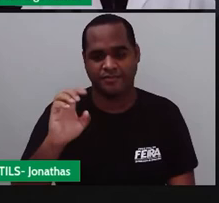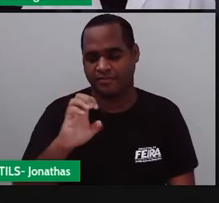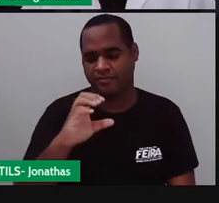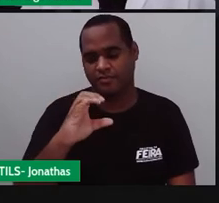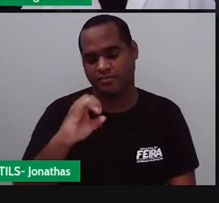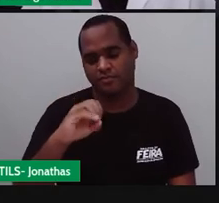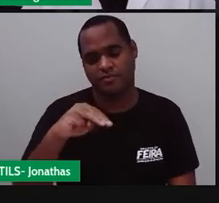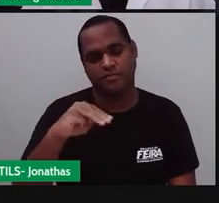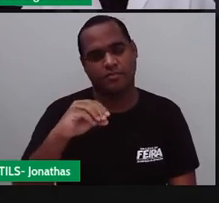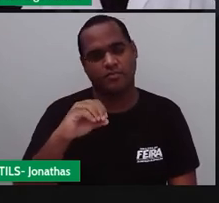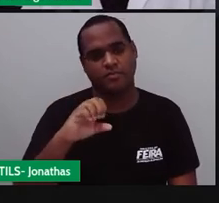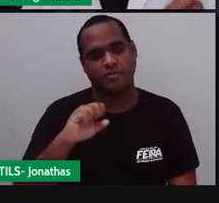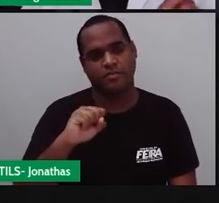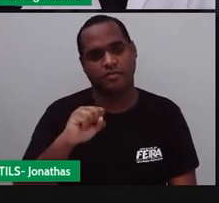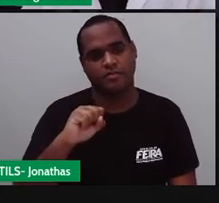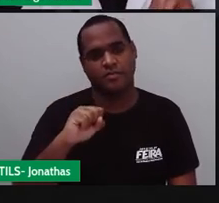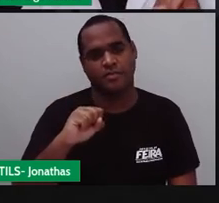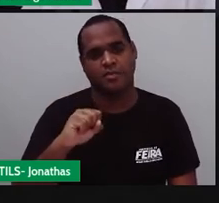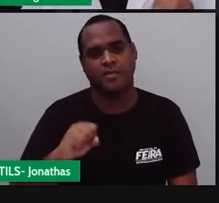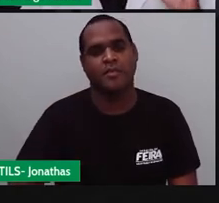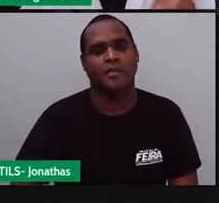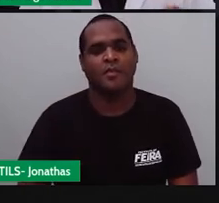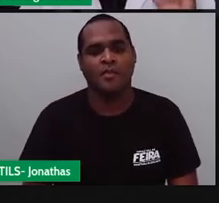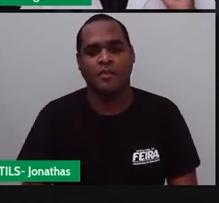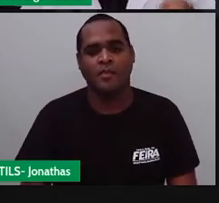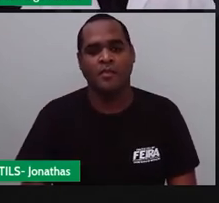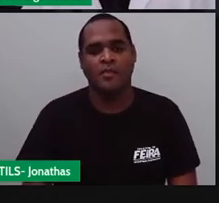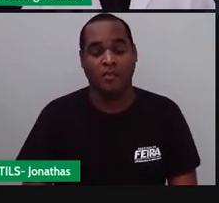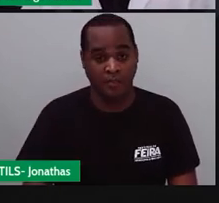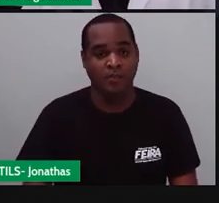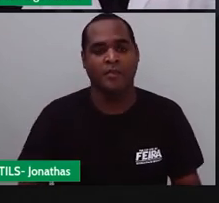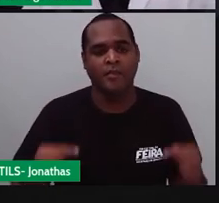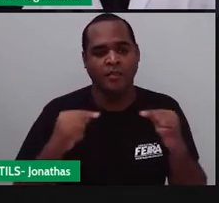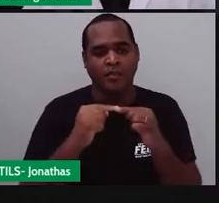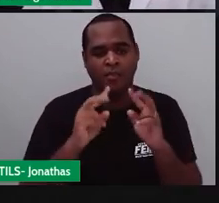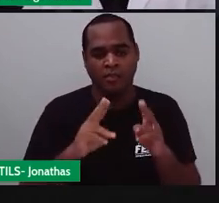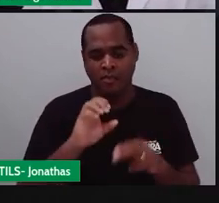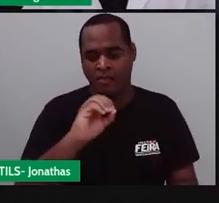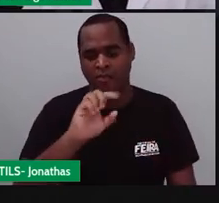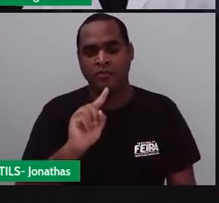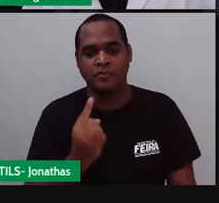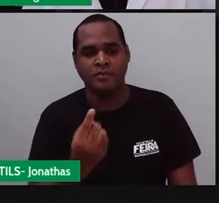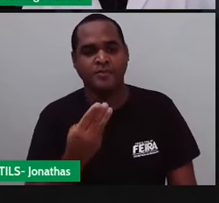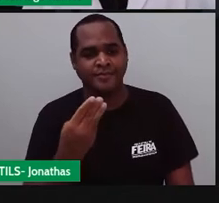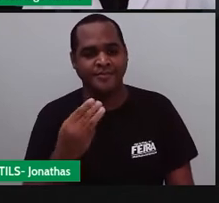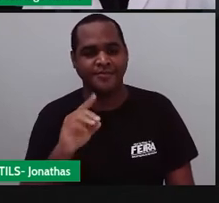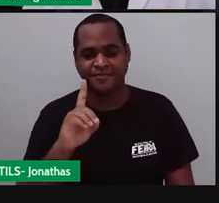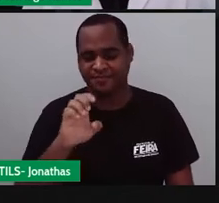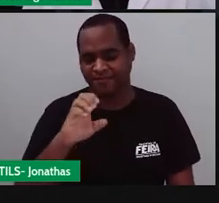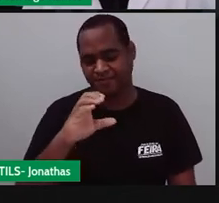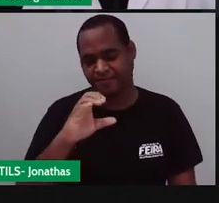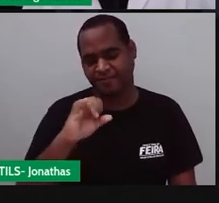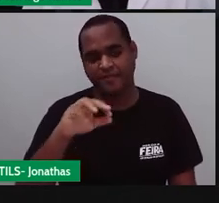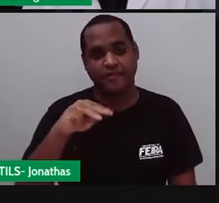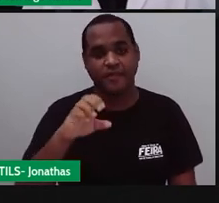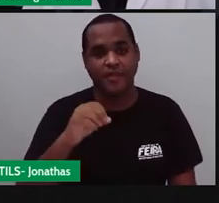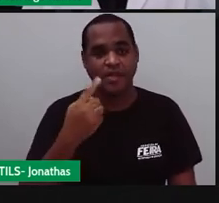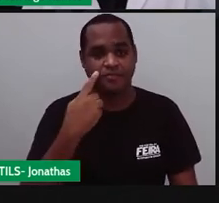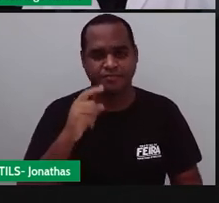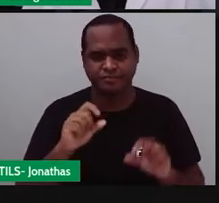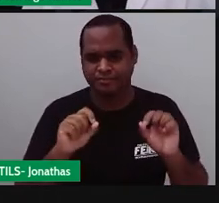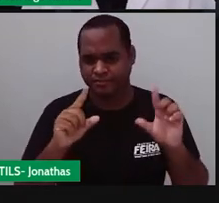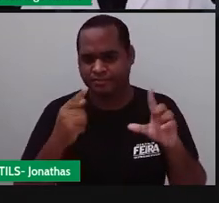só que na forma decimal na forma do número escrito com vírgula. Tá bom? Daqui a pouco a gente vai